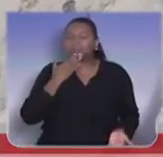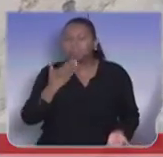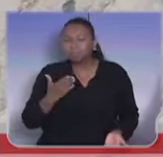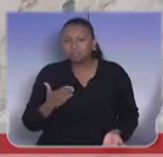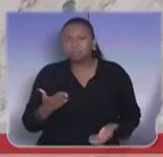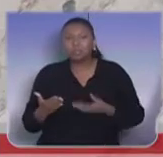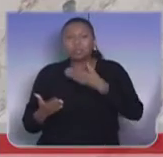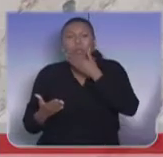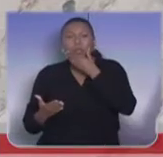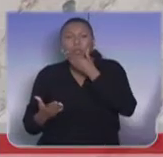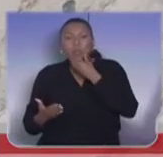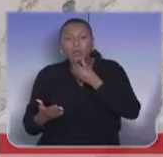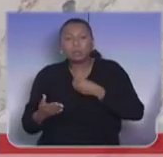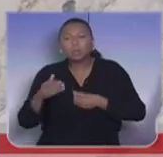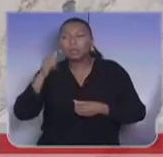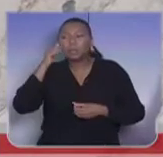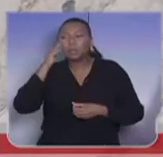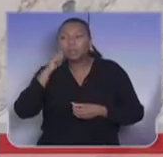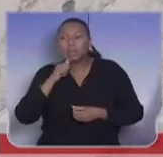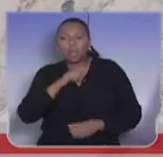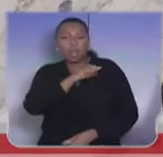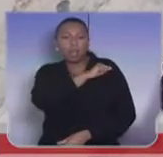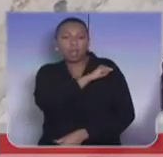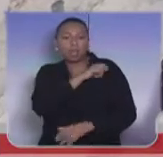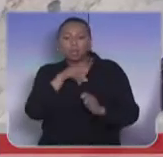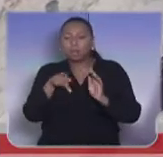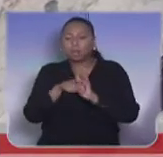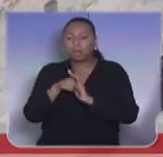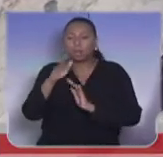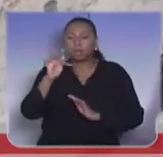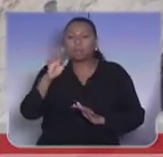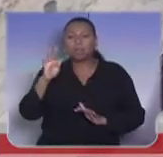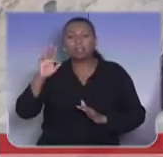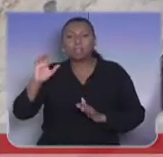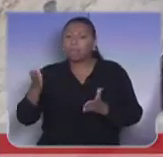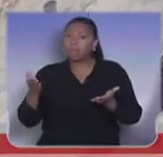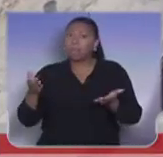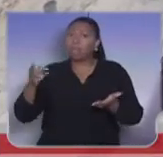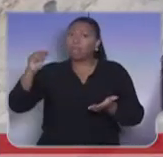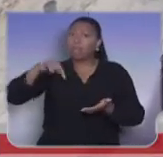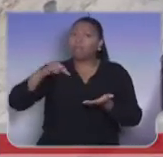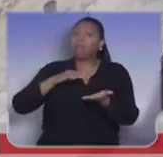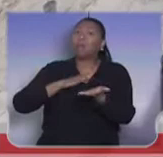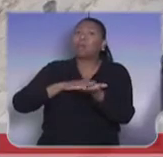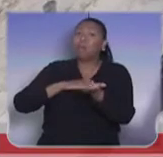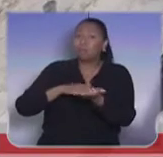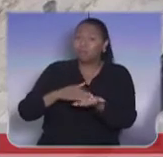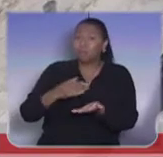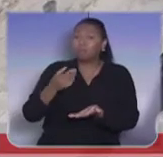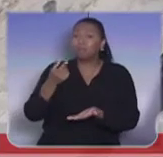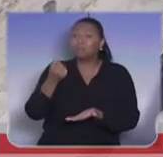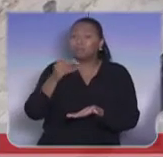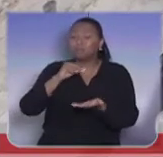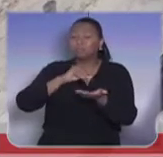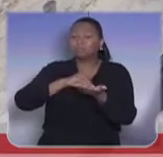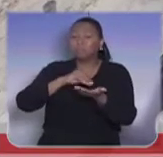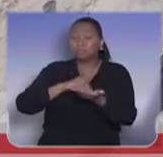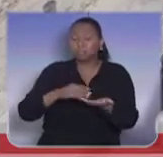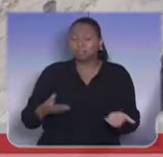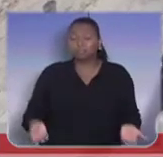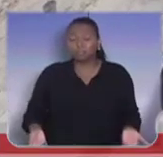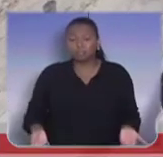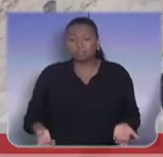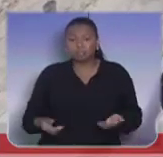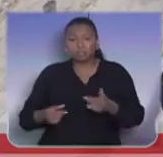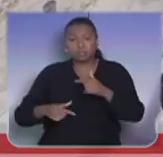meninas da FATEC que estavam aqui cobrando o recurso que não foi investido, que é função do deputado